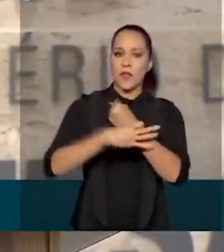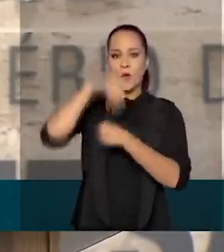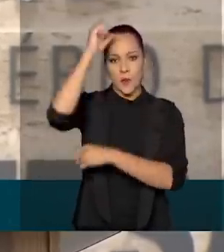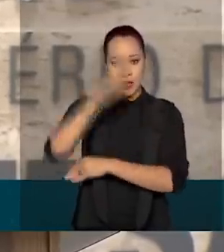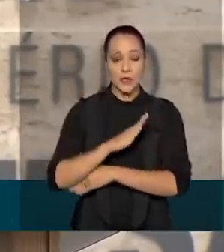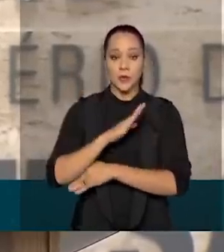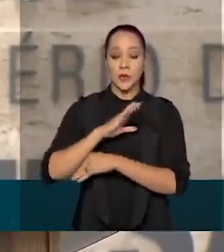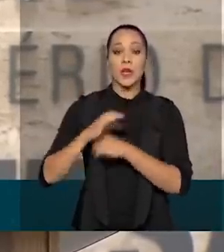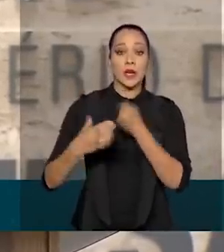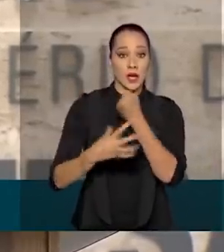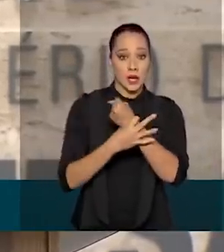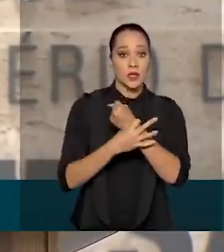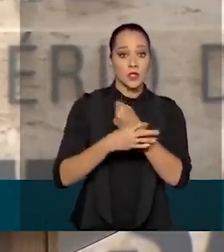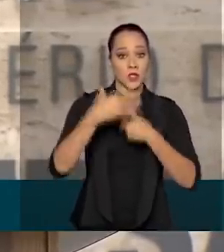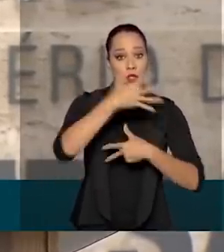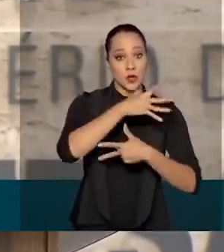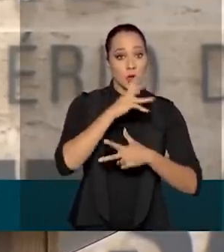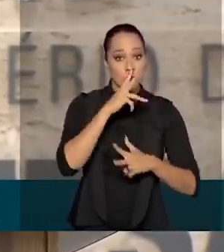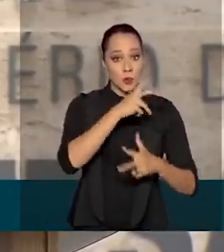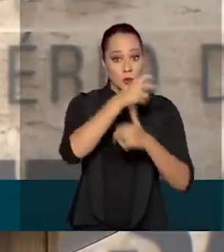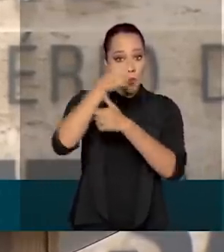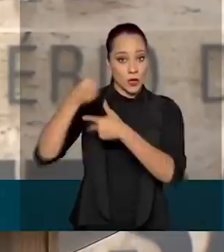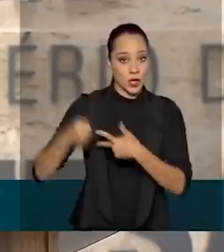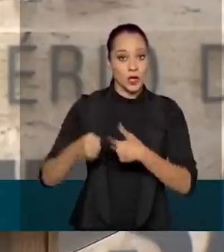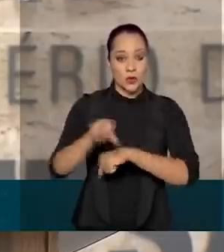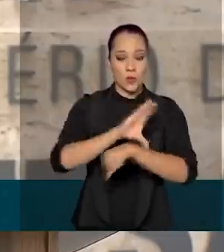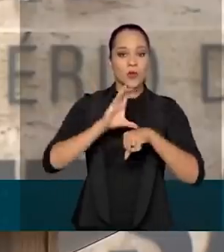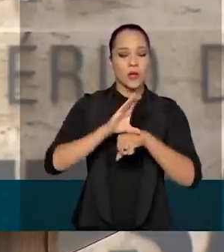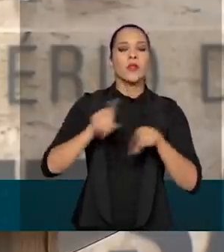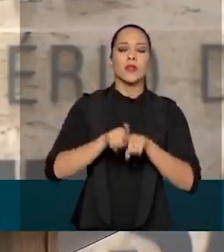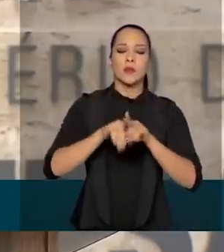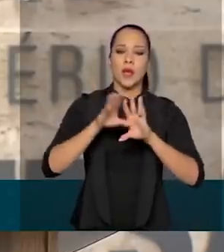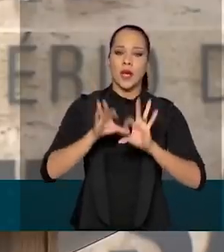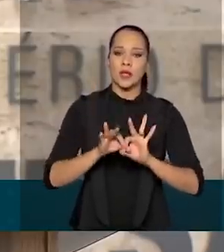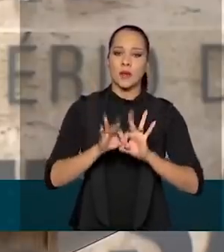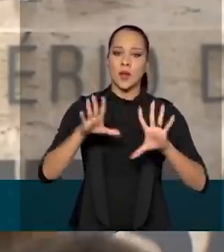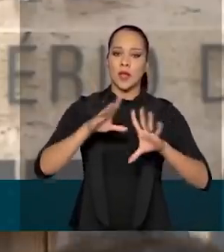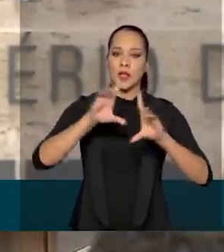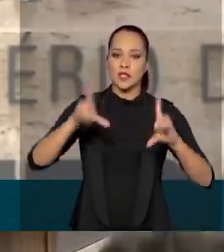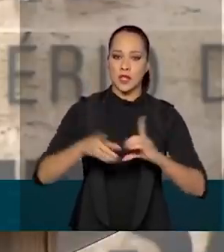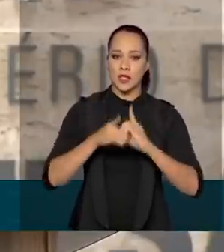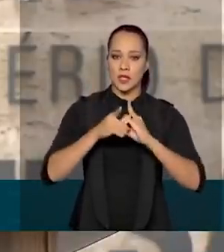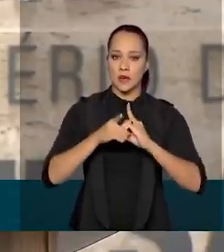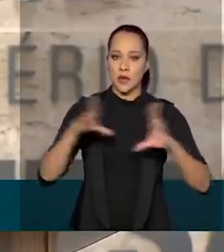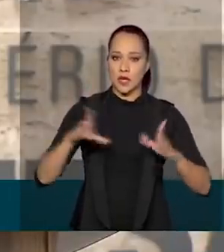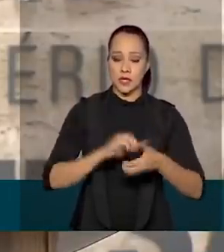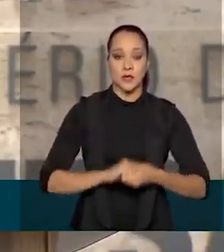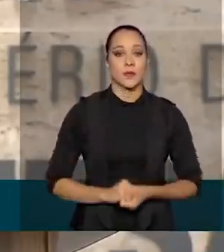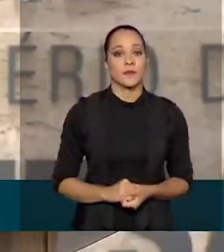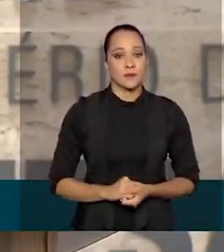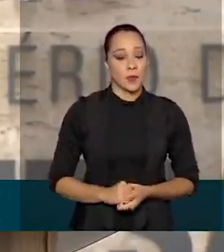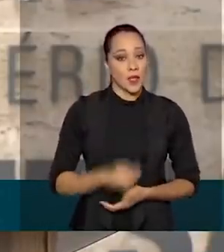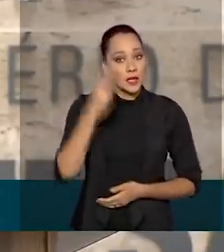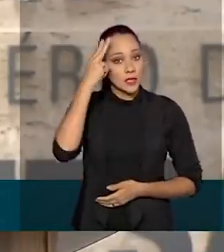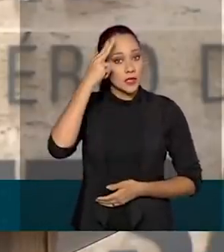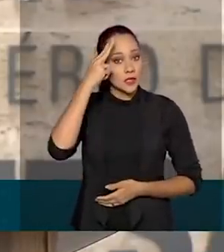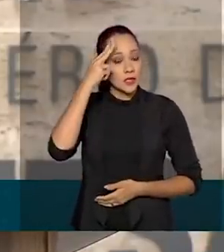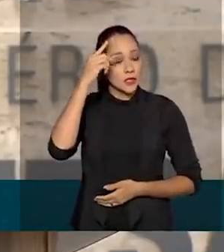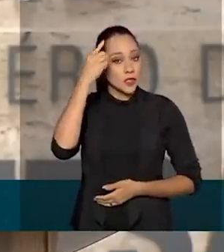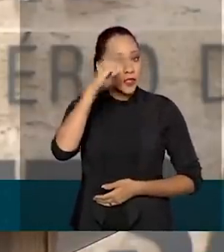garantir os poderes constitucionais e as liberdades democráticas. Neste dia histórico,